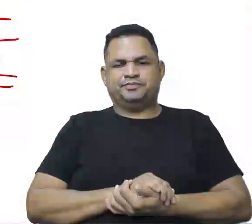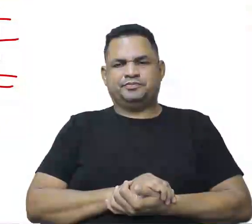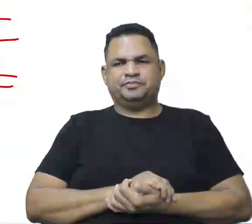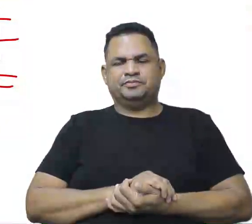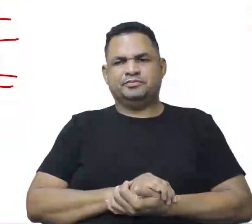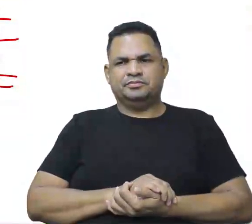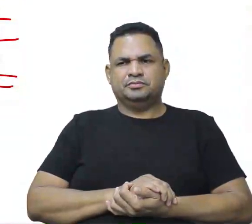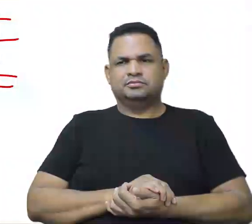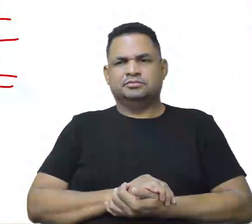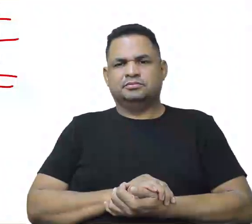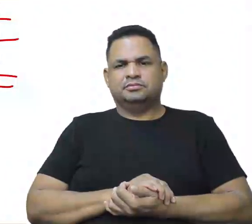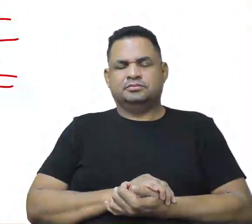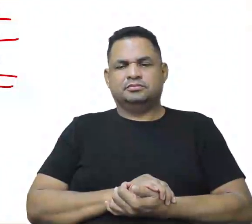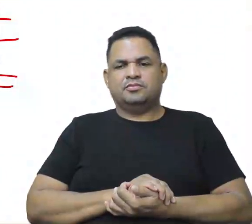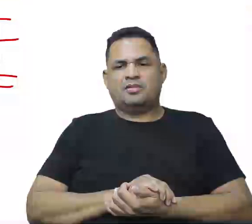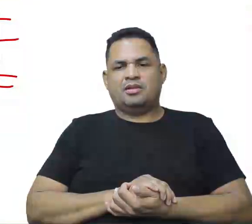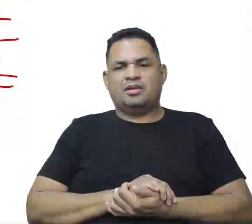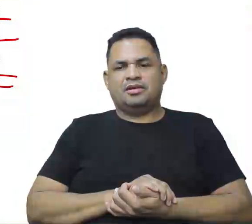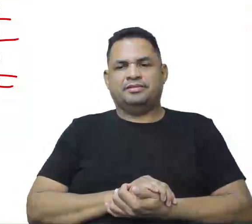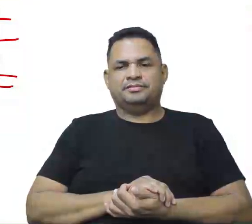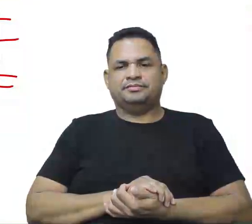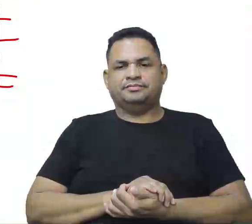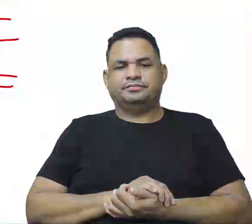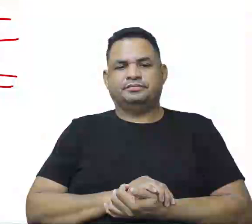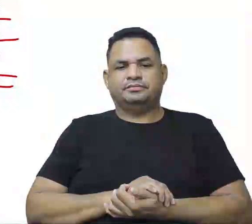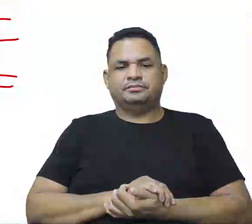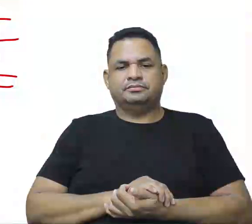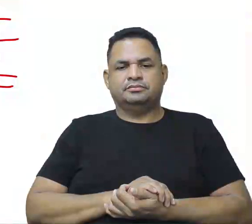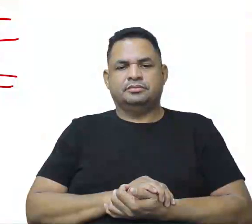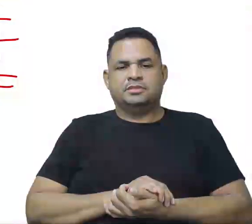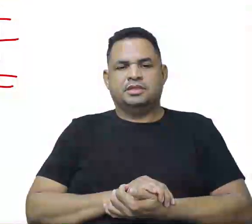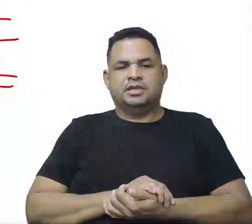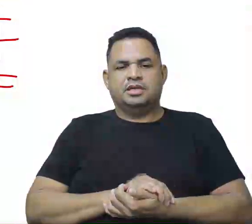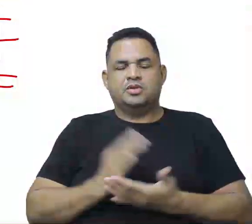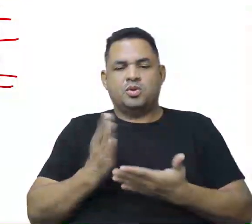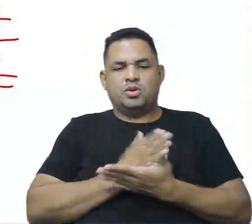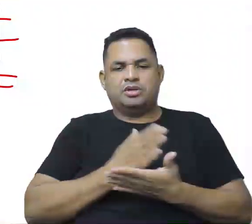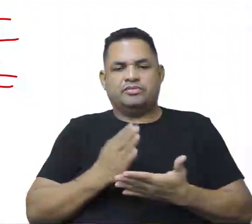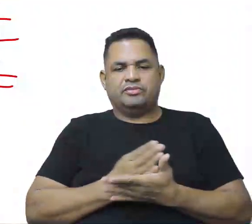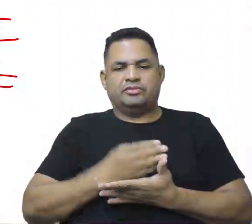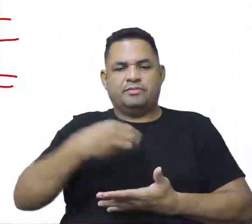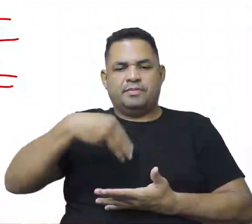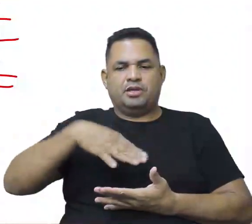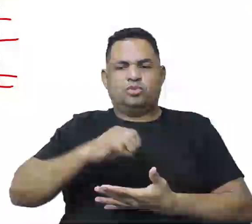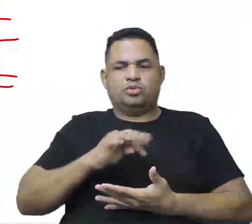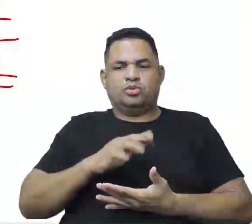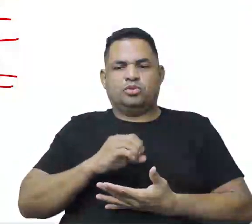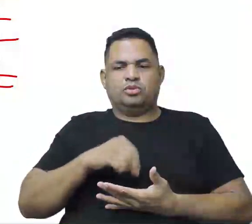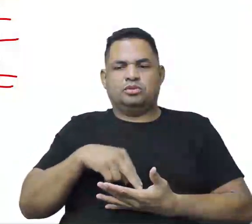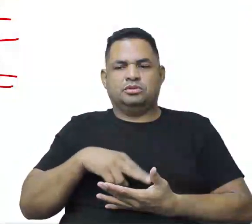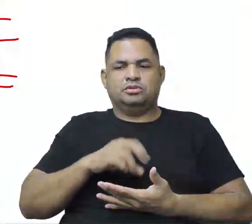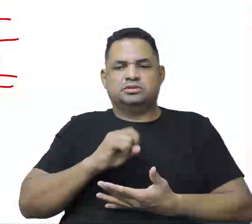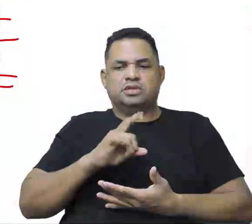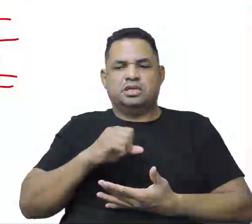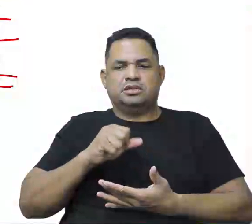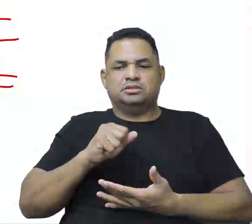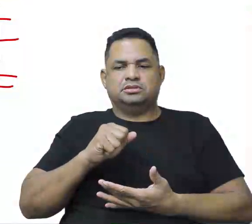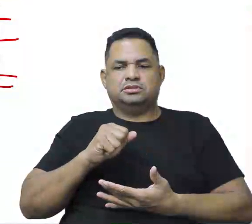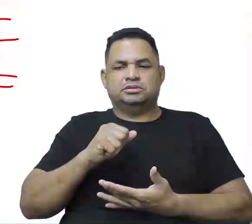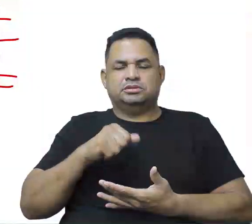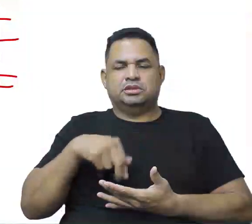é uma... Inclusive, é do Milton Santos naquele livro dele que eu testei para vocês por uma outra globalização.